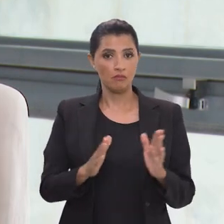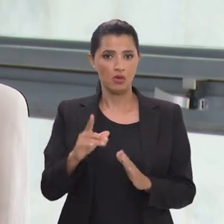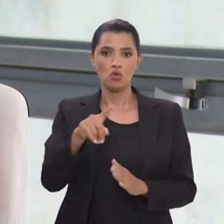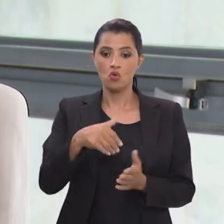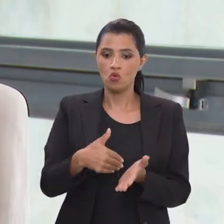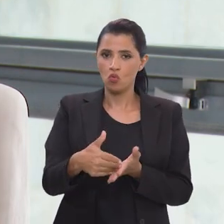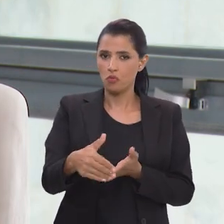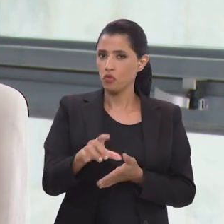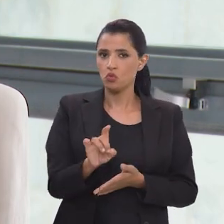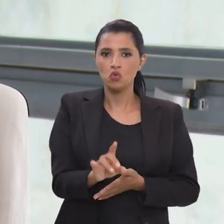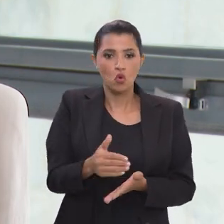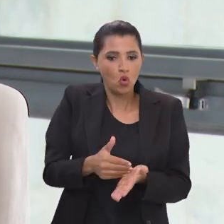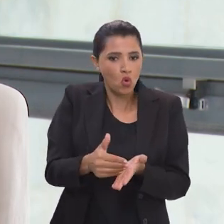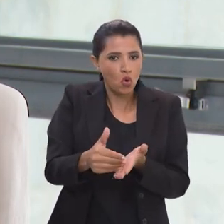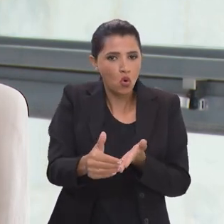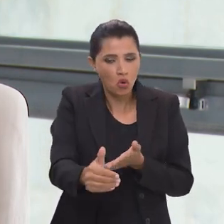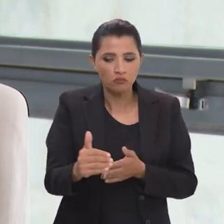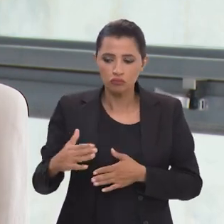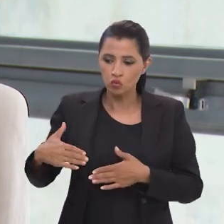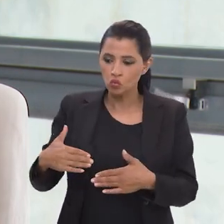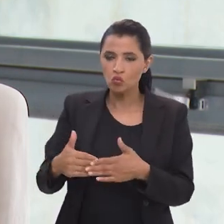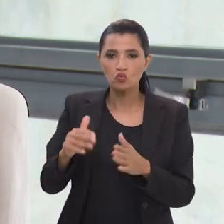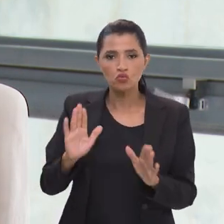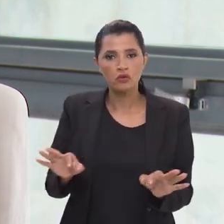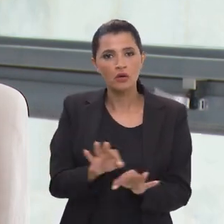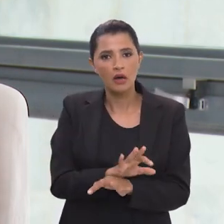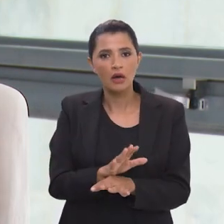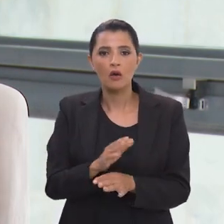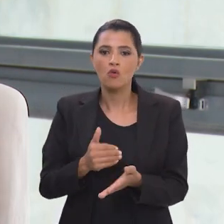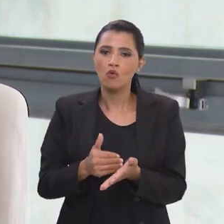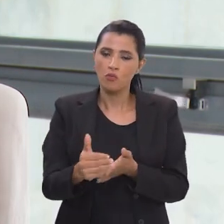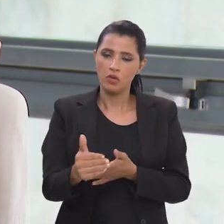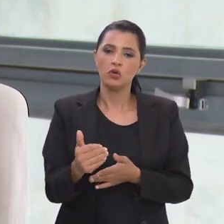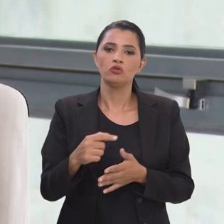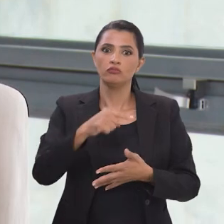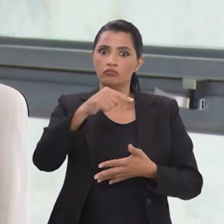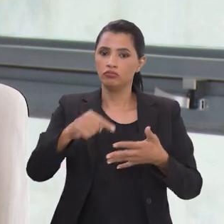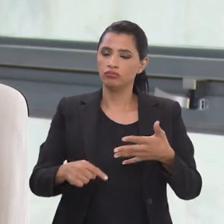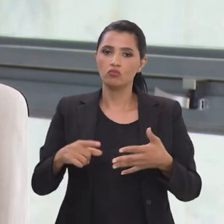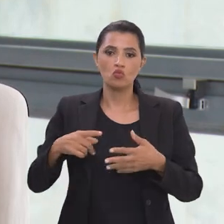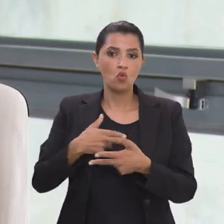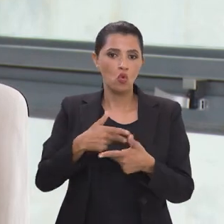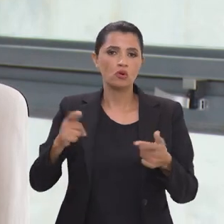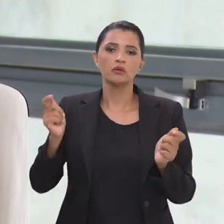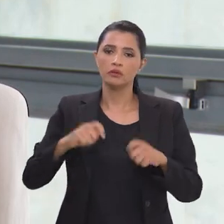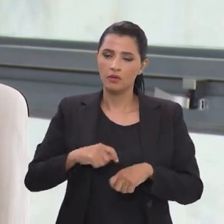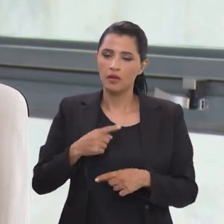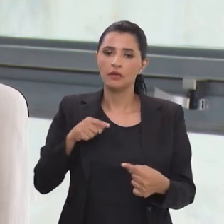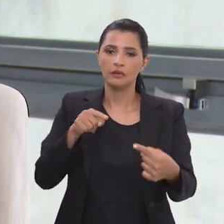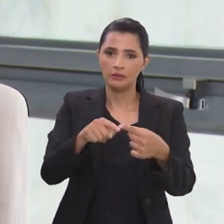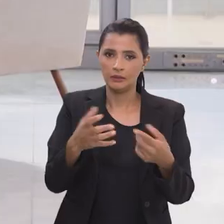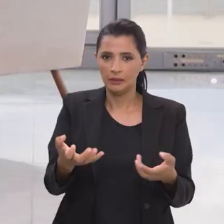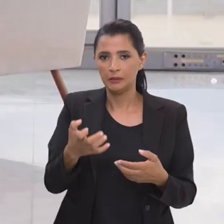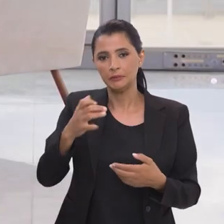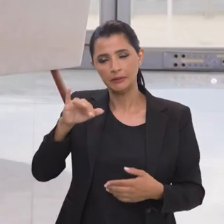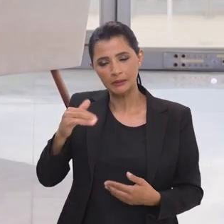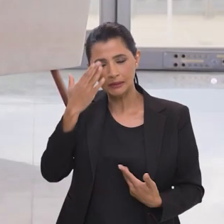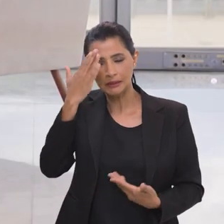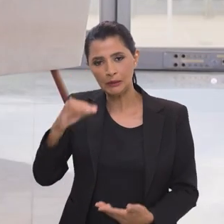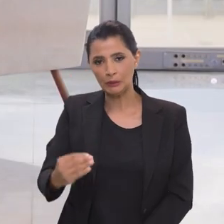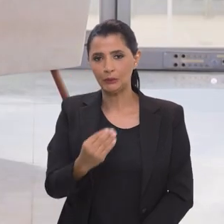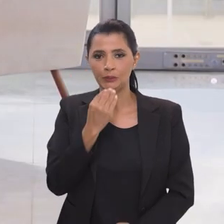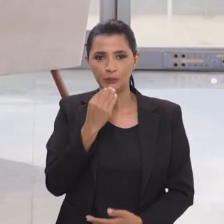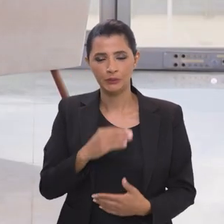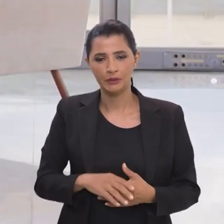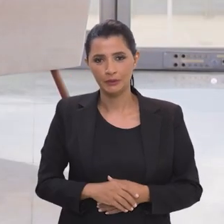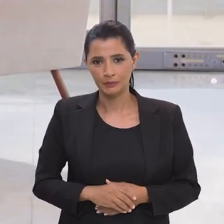e esses 100 dias são só o começo tudo isso que a gente fez é só o começo de muita coisa que a gente quer fazer e eu agradeço muito